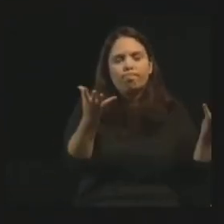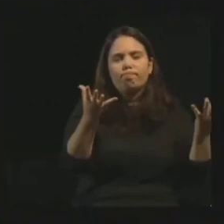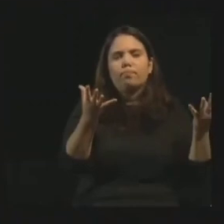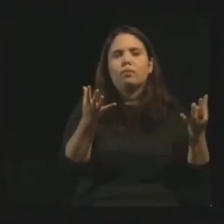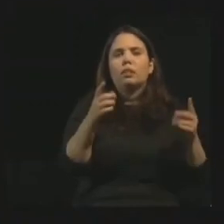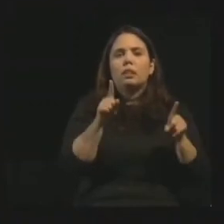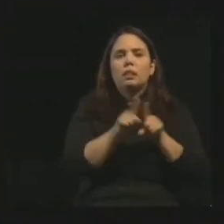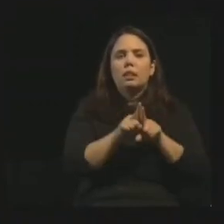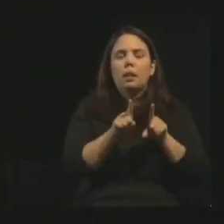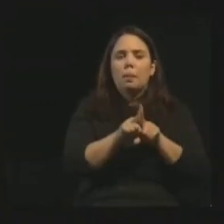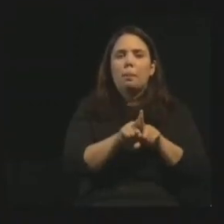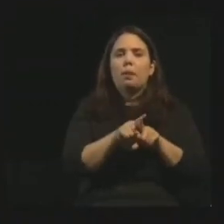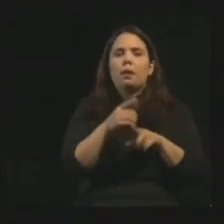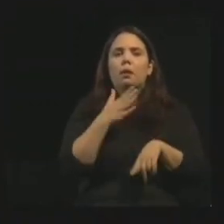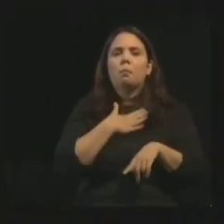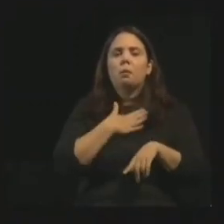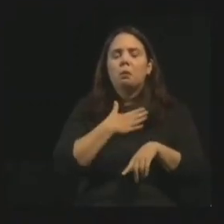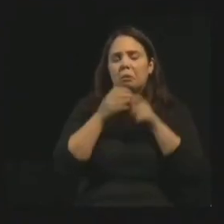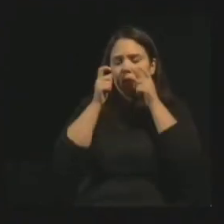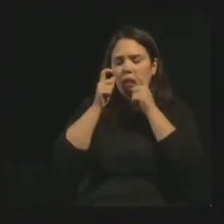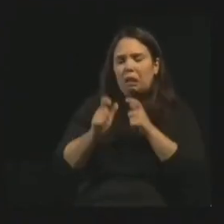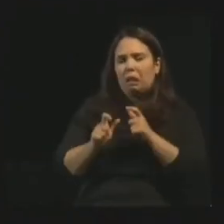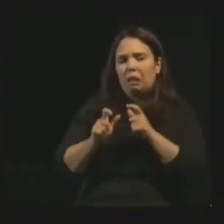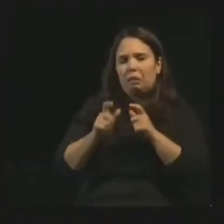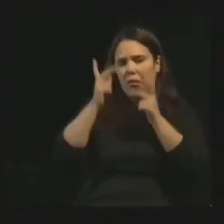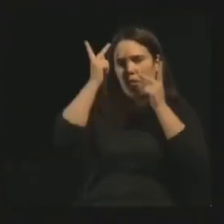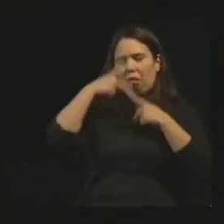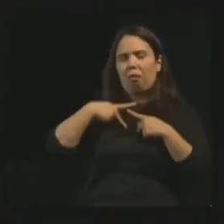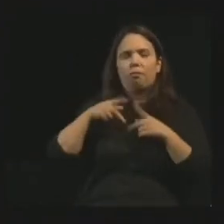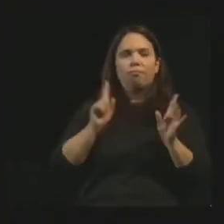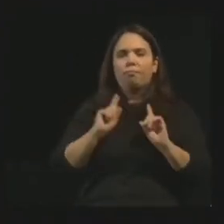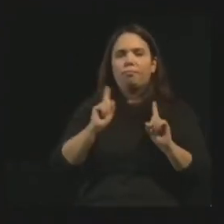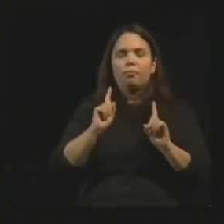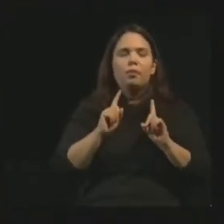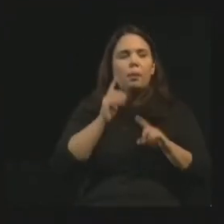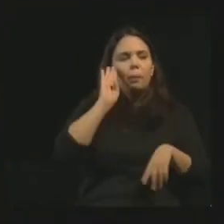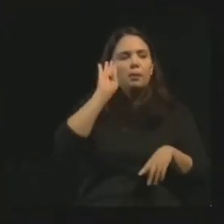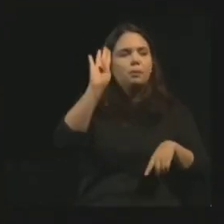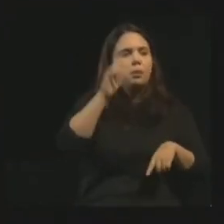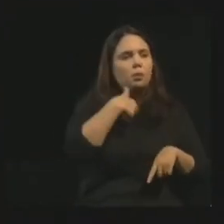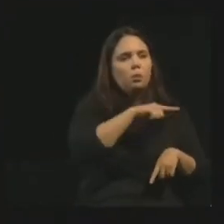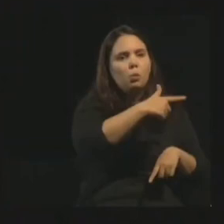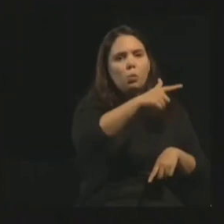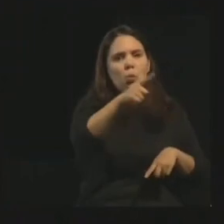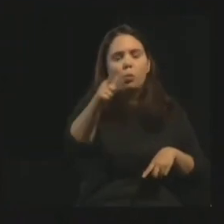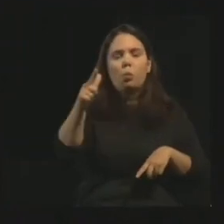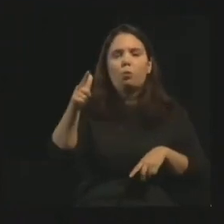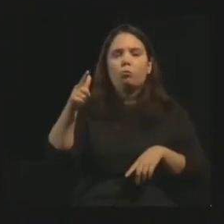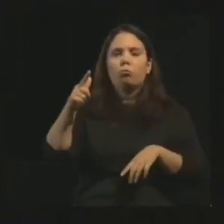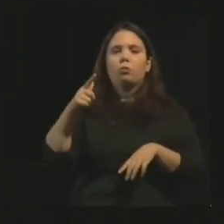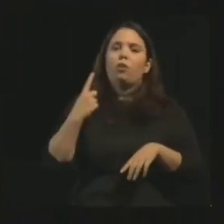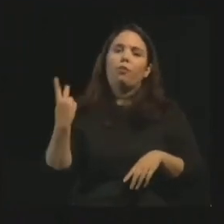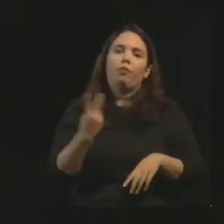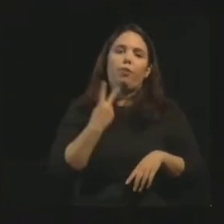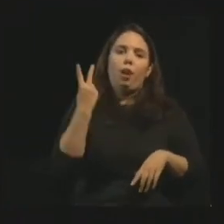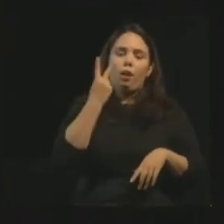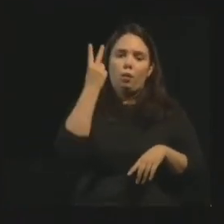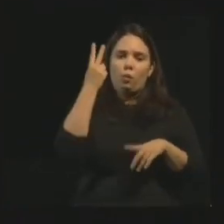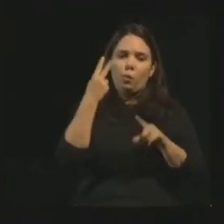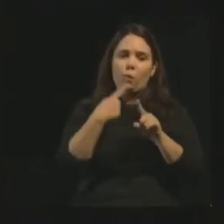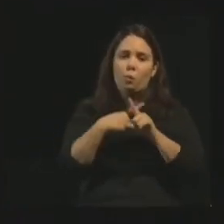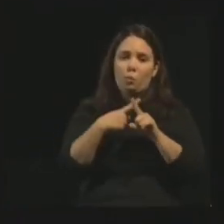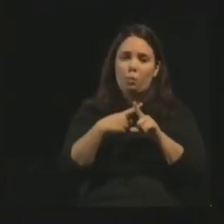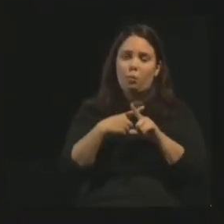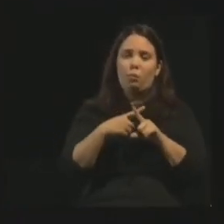seu desinteresse pessoal. Reconhecê-los eis, finalmente, pelo triunfo de seus princípios, porque Deus quer o